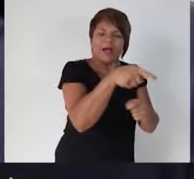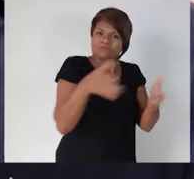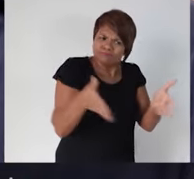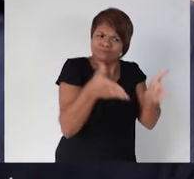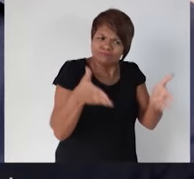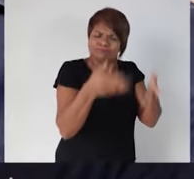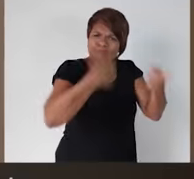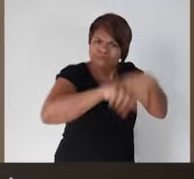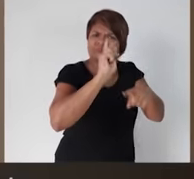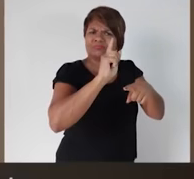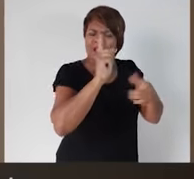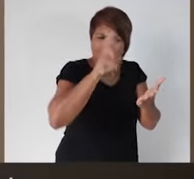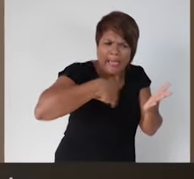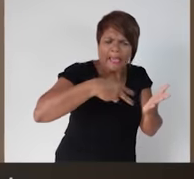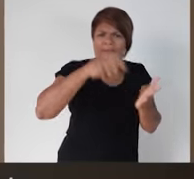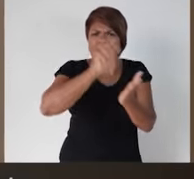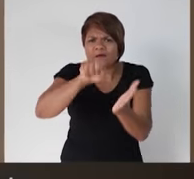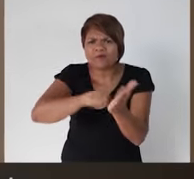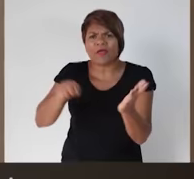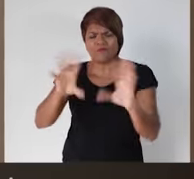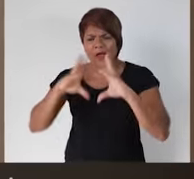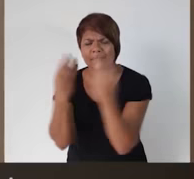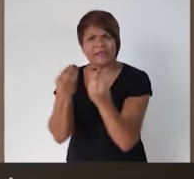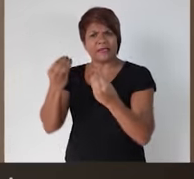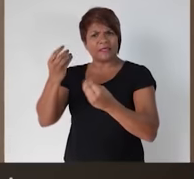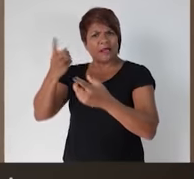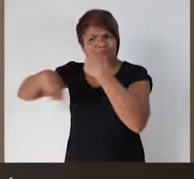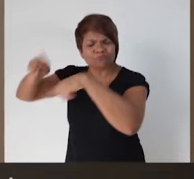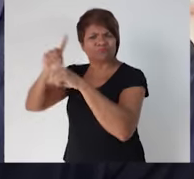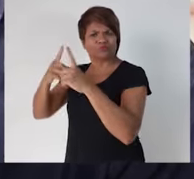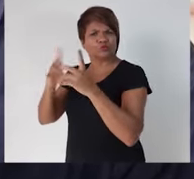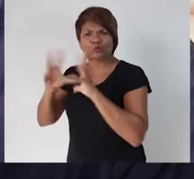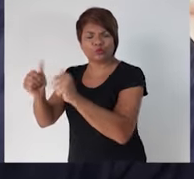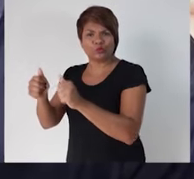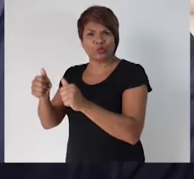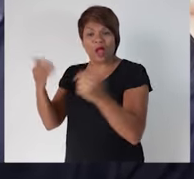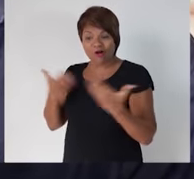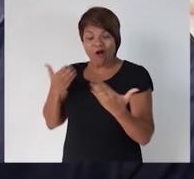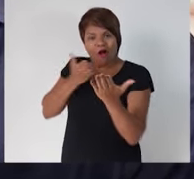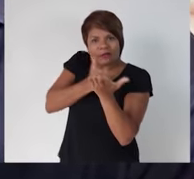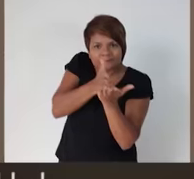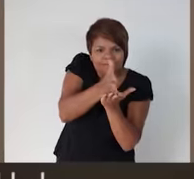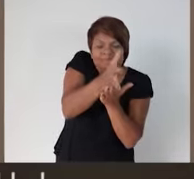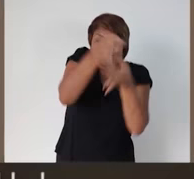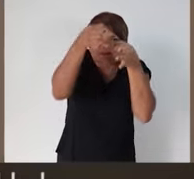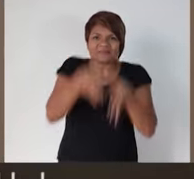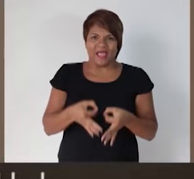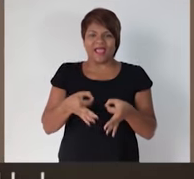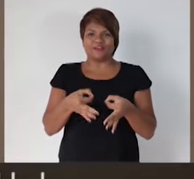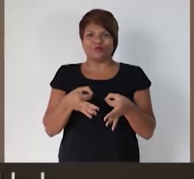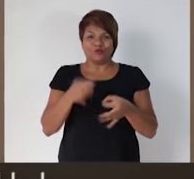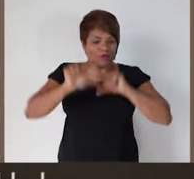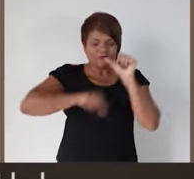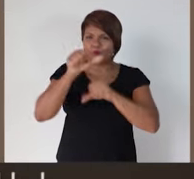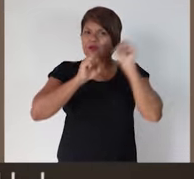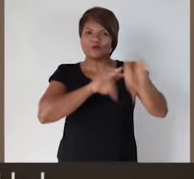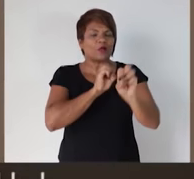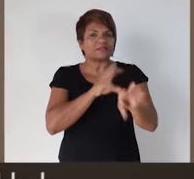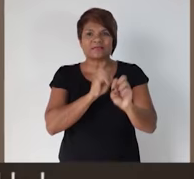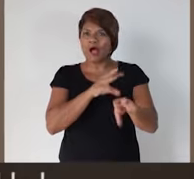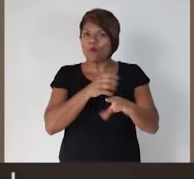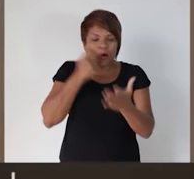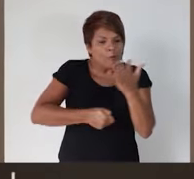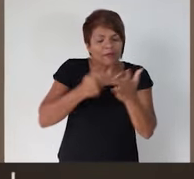podem escrever, podem conquistar dias melhores para si, para suas famílias. Hoje a gente está na direção certa. Transformar a educação para combater a